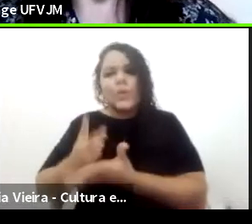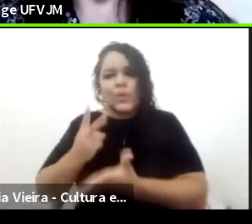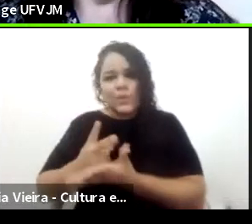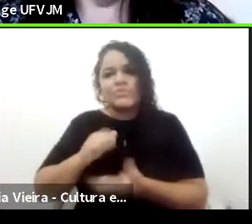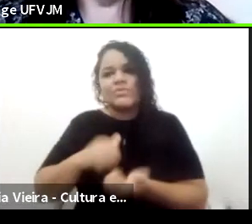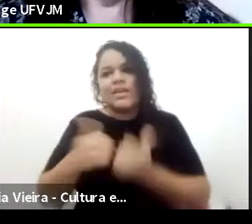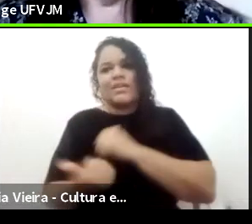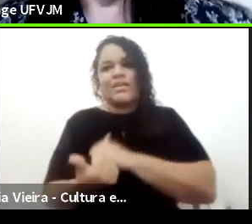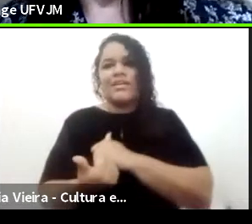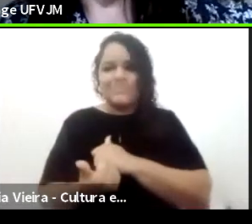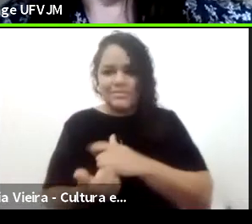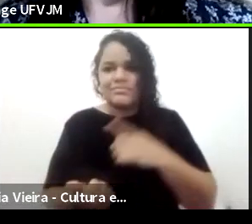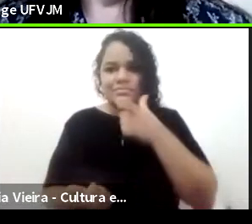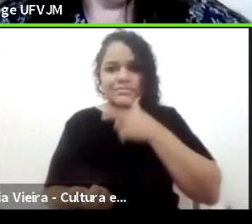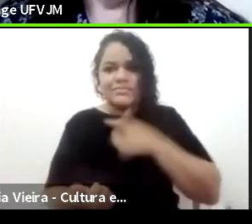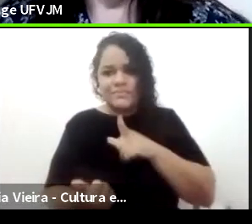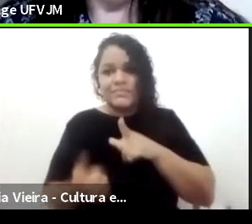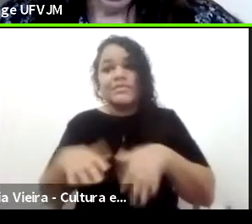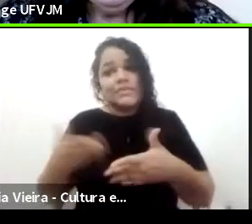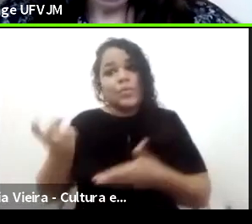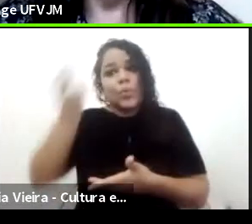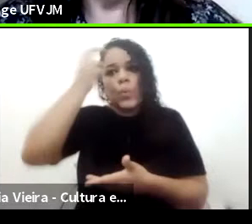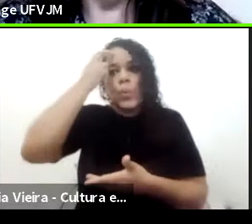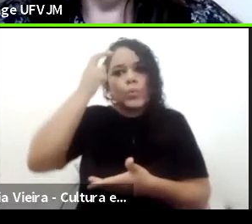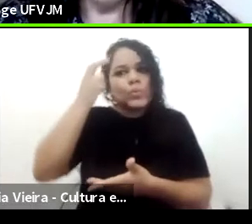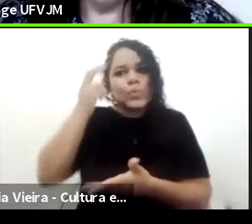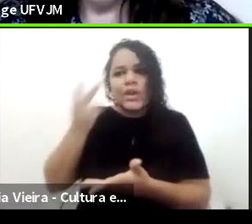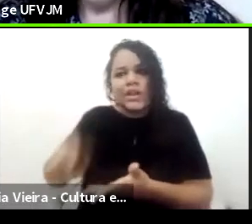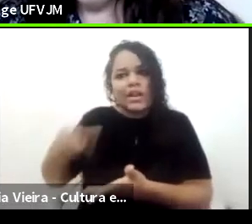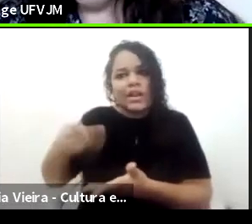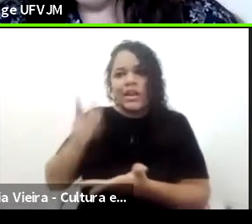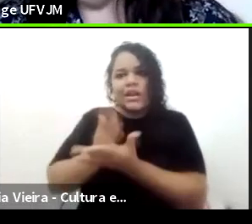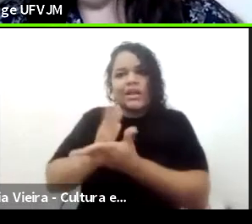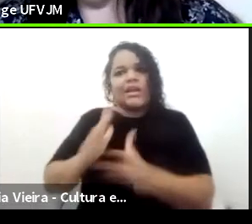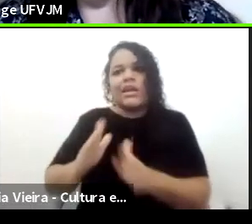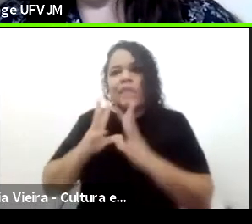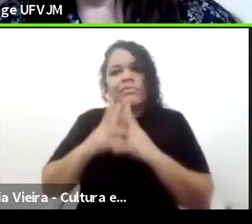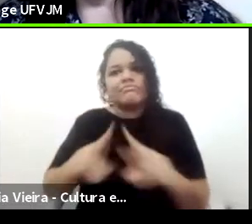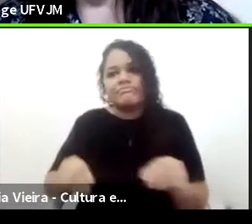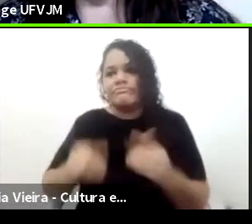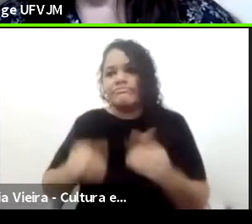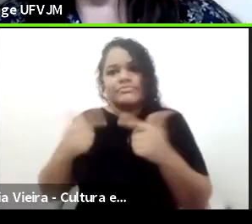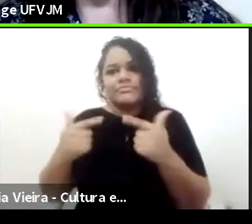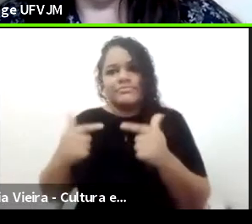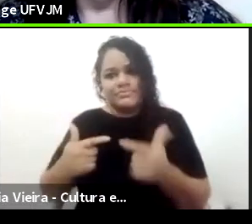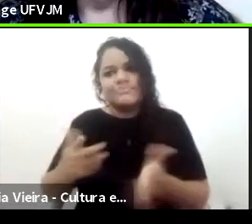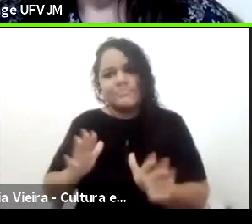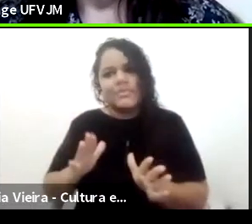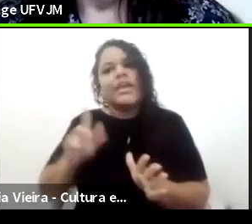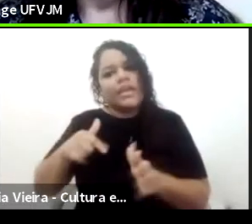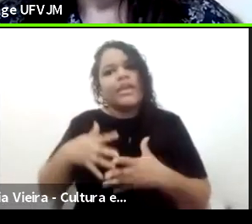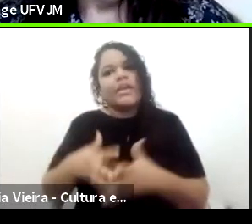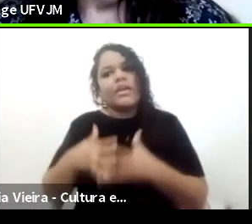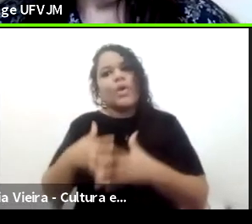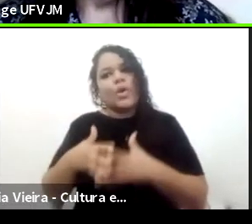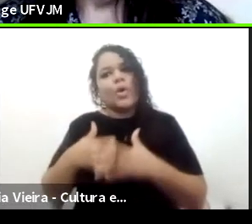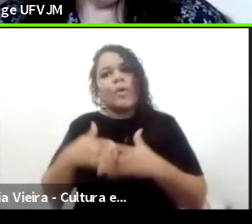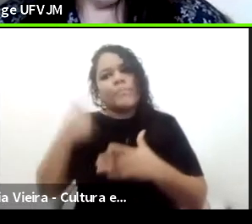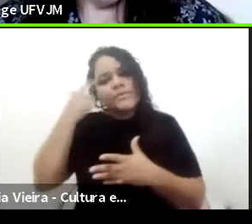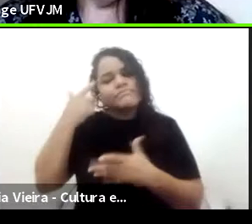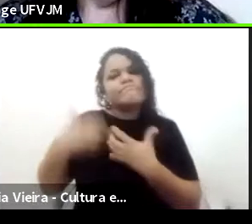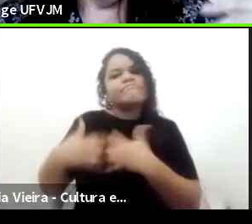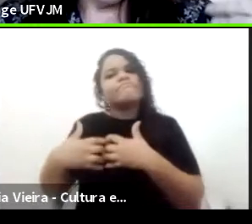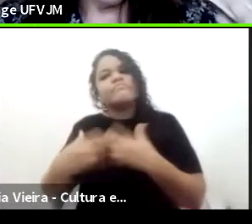deixar, olha, por isso, isso, tchau. Não, não é assim, né? É complexo a gente pensar, e muito do que